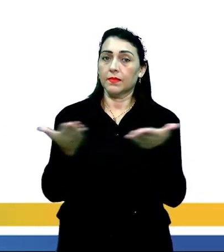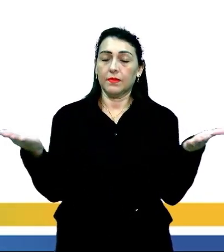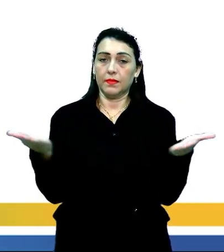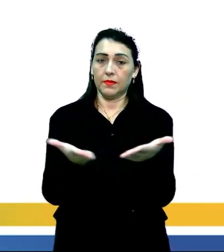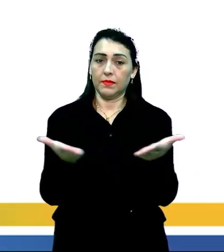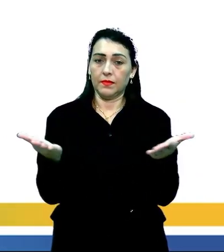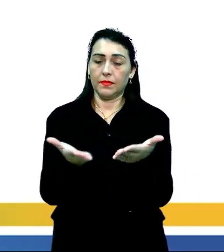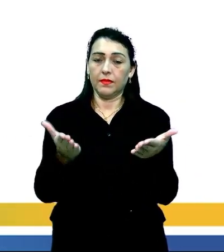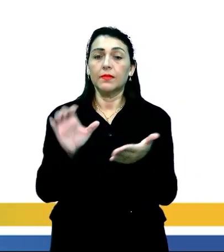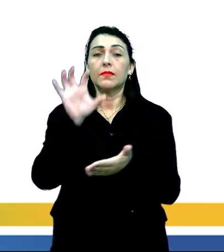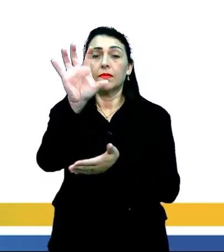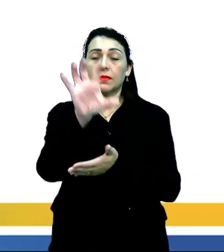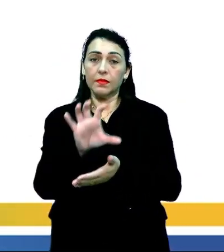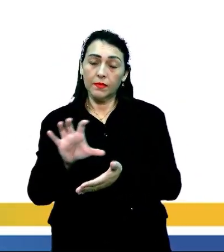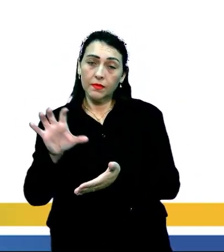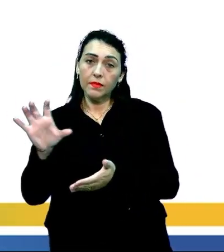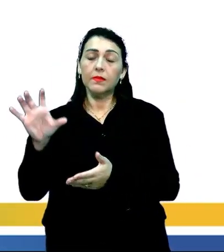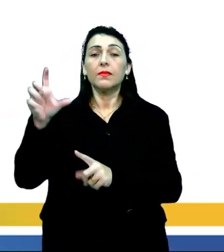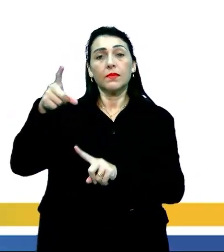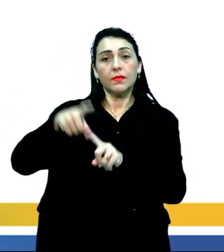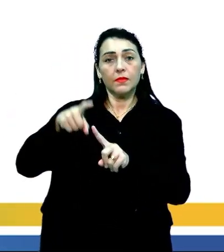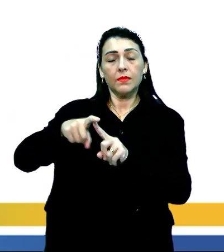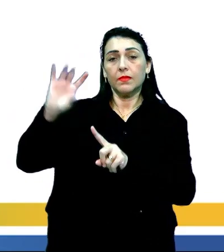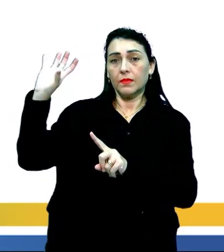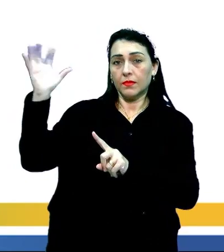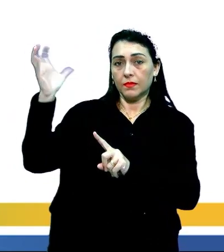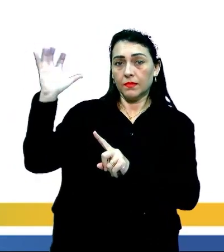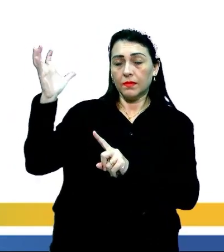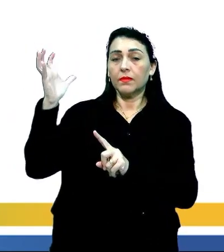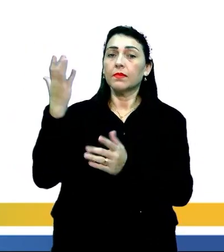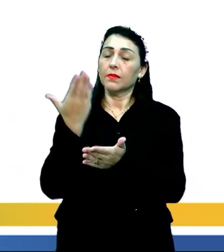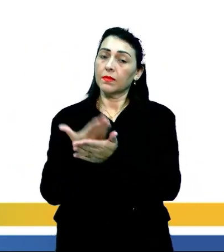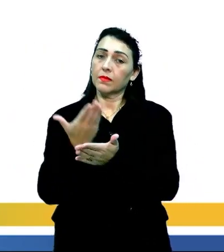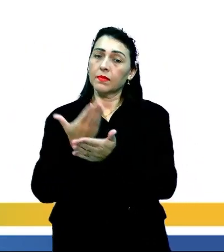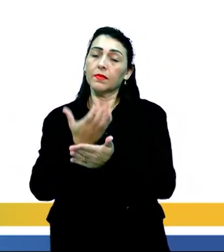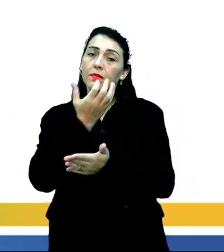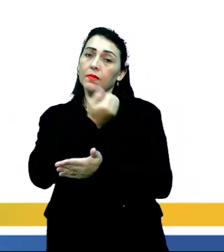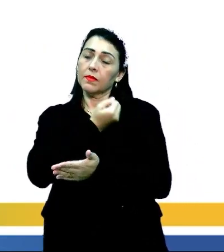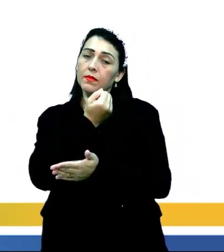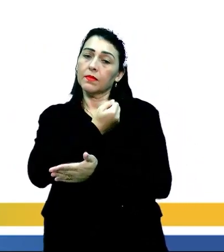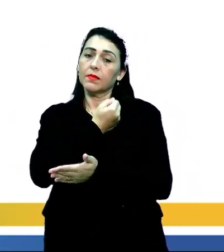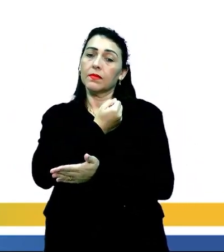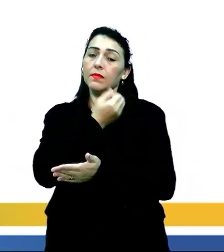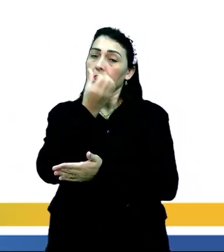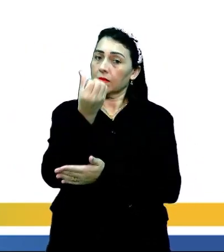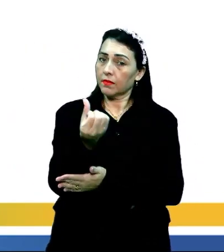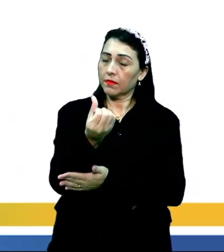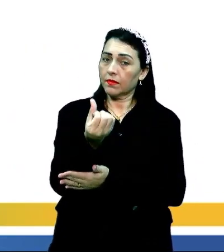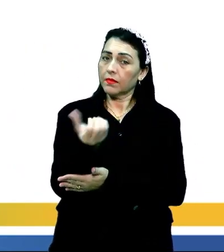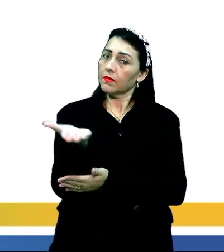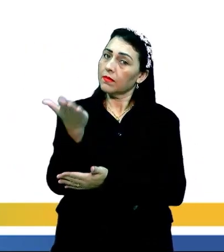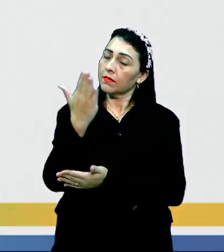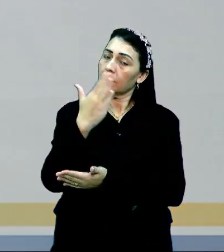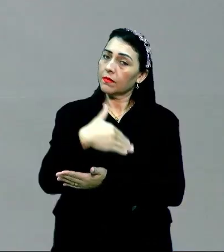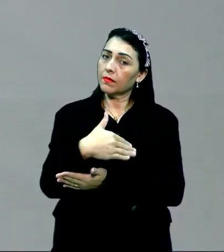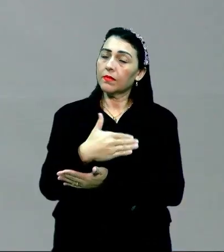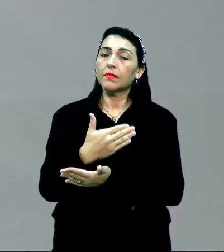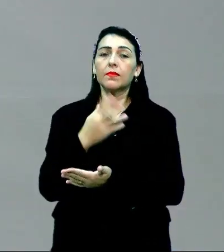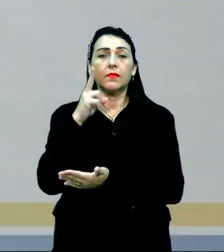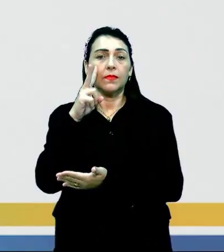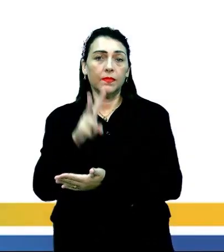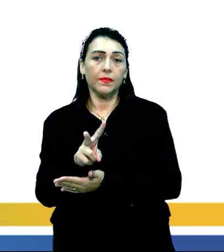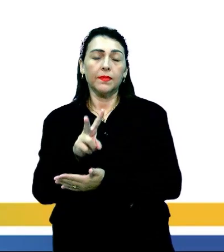aula de hoje é sobre domínios morfoclimáticos e essa vai ser a nossa aula parte 1. Então vamos acompanhar?